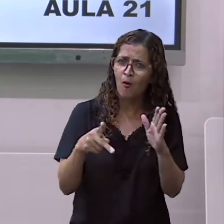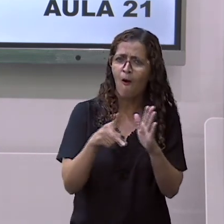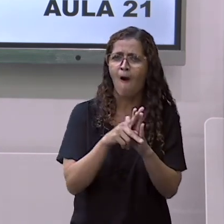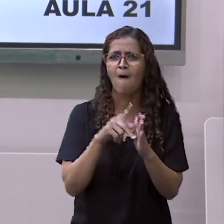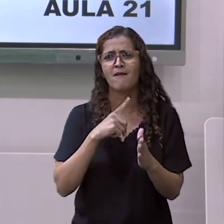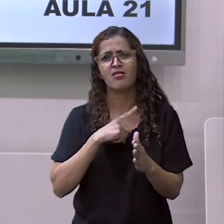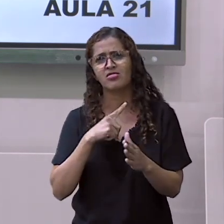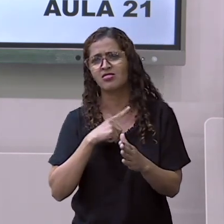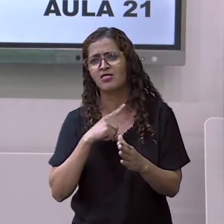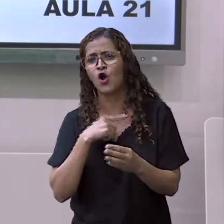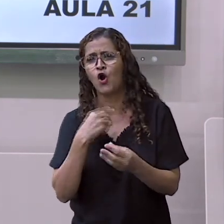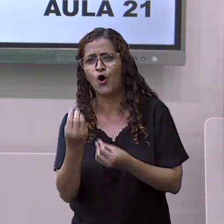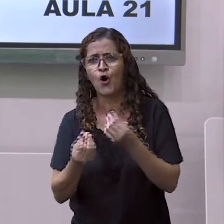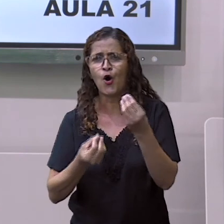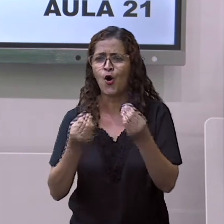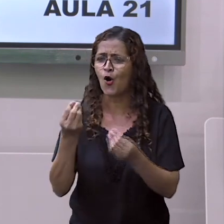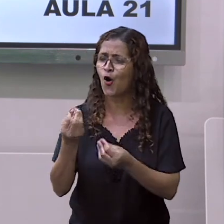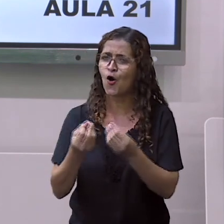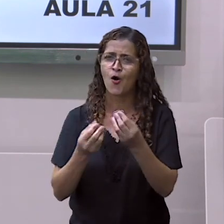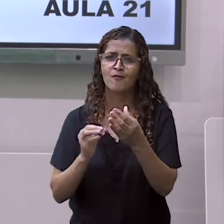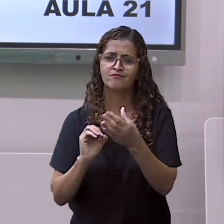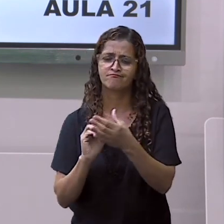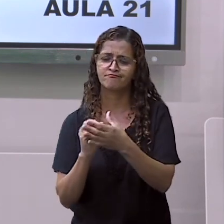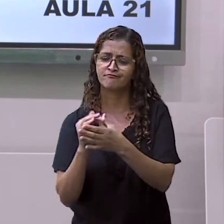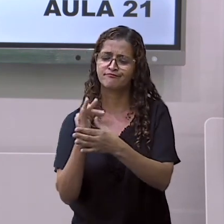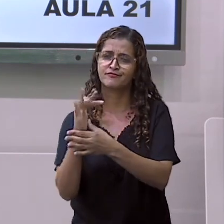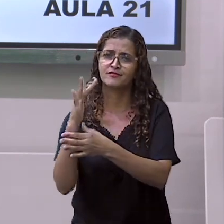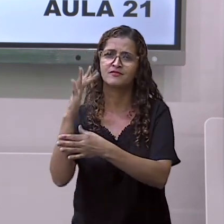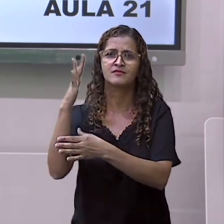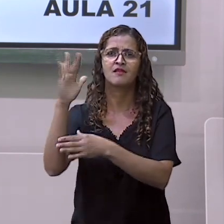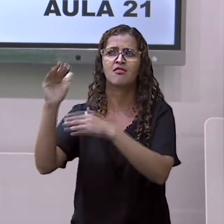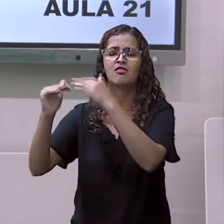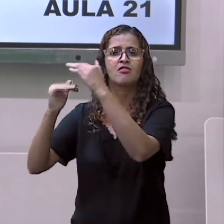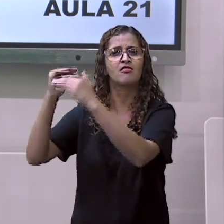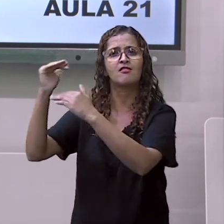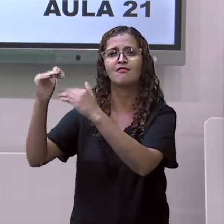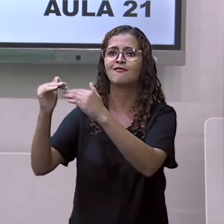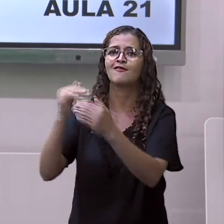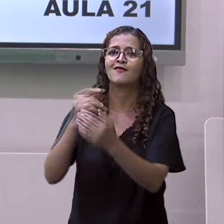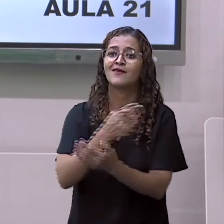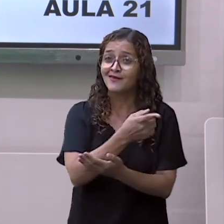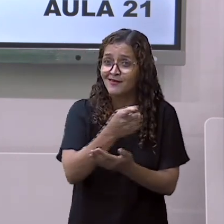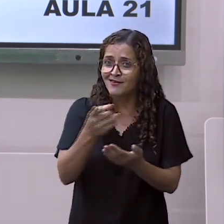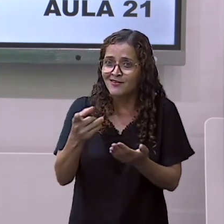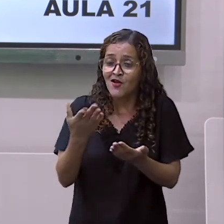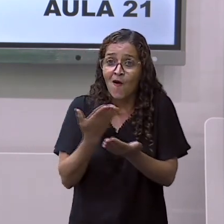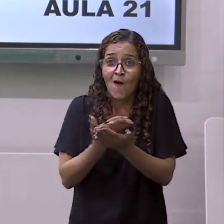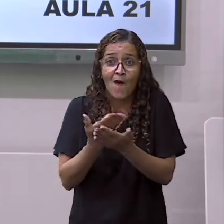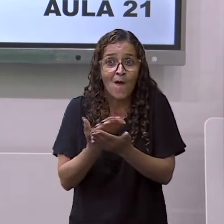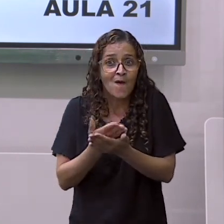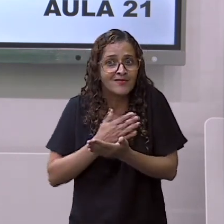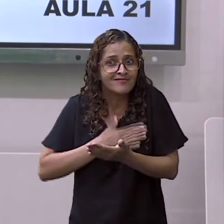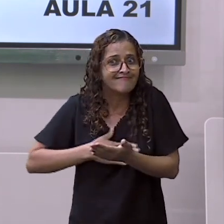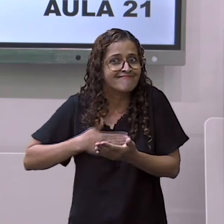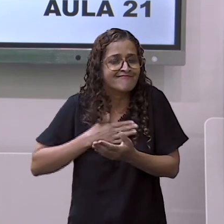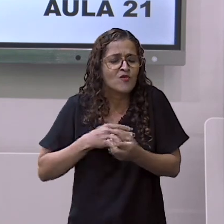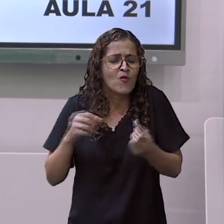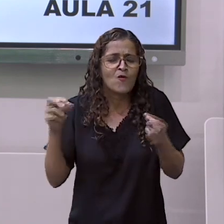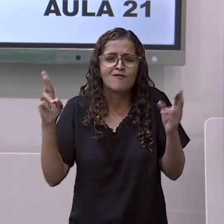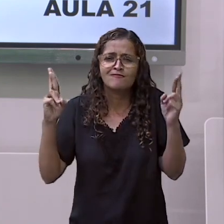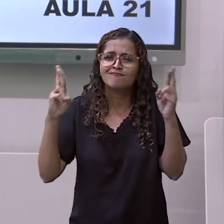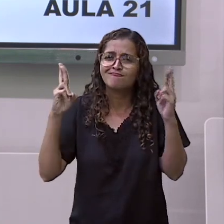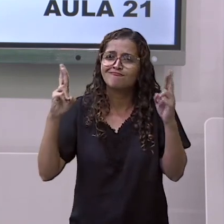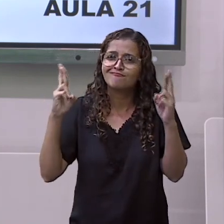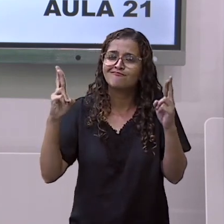nas plantações, em cada estação do ano. Tá bom? Espero que vocês tenham gostado da nossa aula. Nossa aula está chegando ao fim.